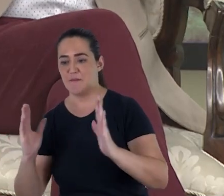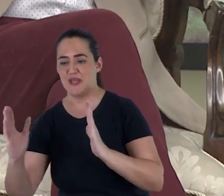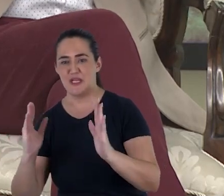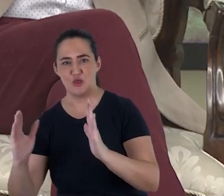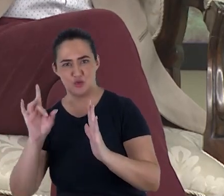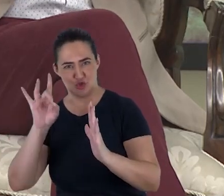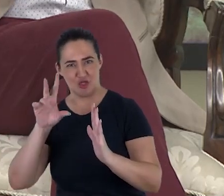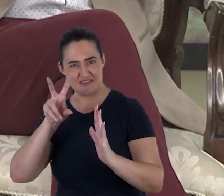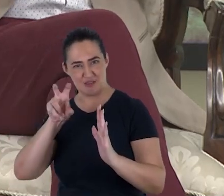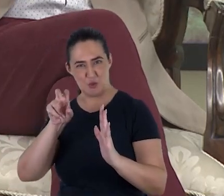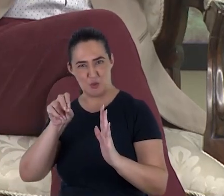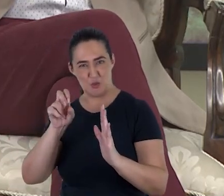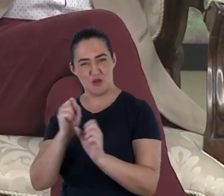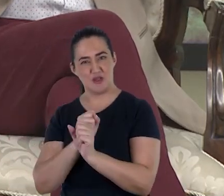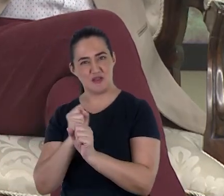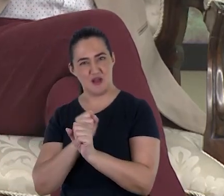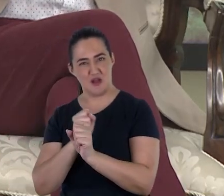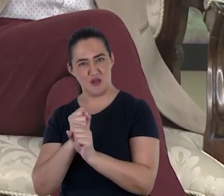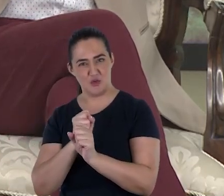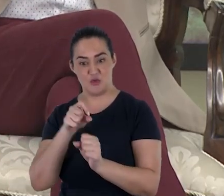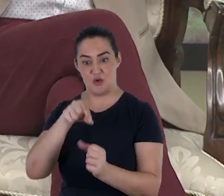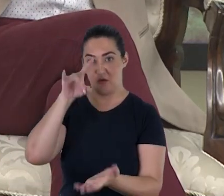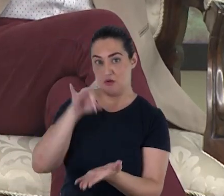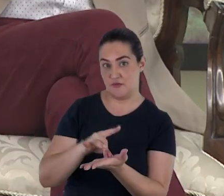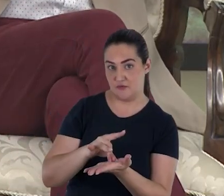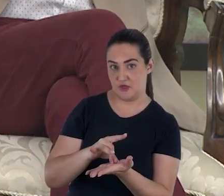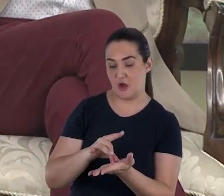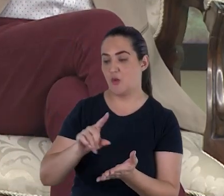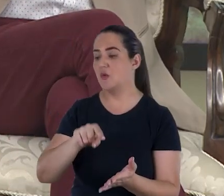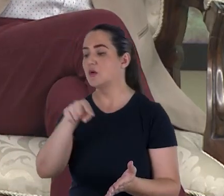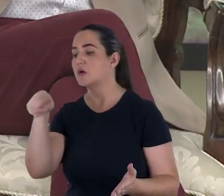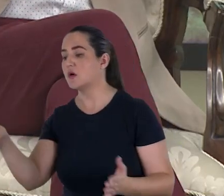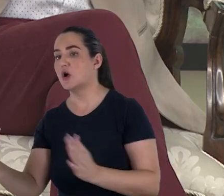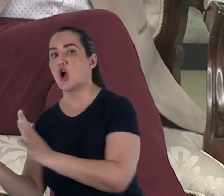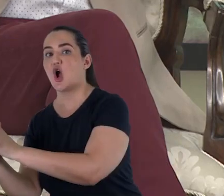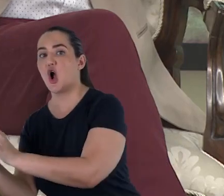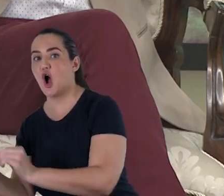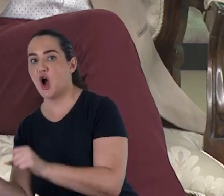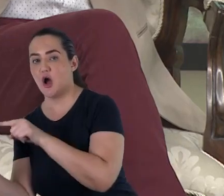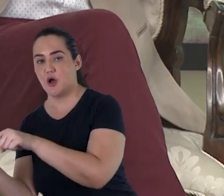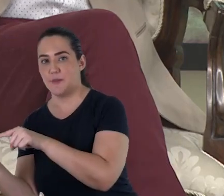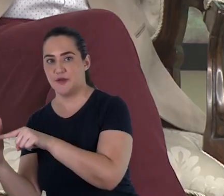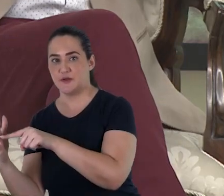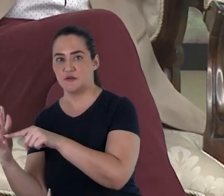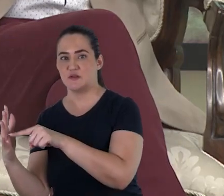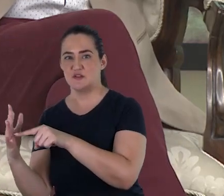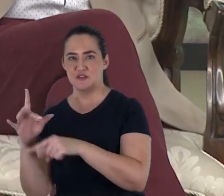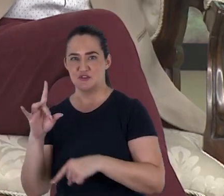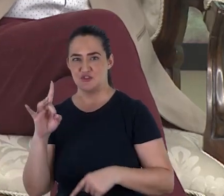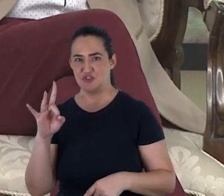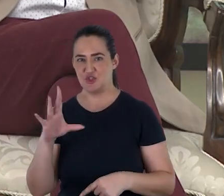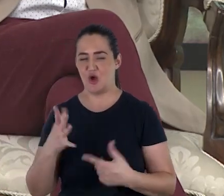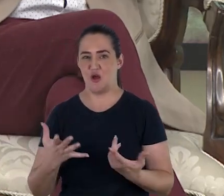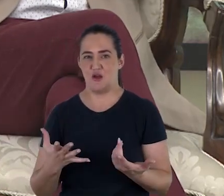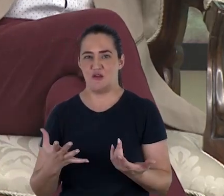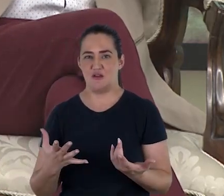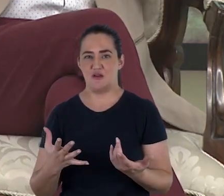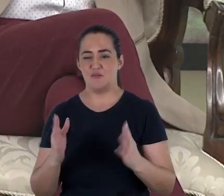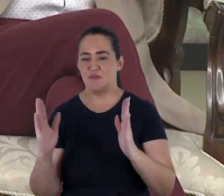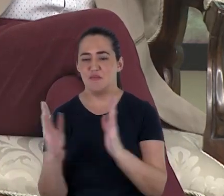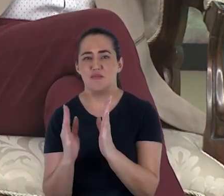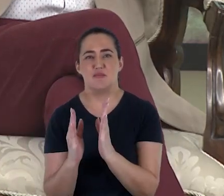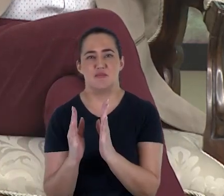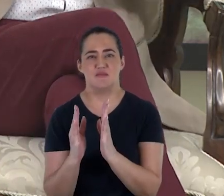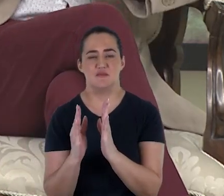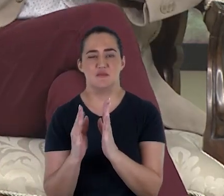entre essa cópia manuscrita e a suposta data original de Daniel 50 anos antes seria um hiato muito